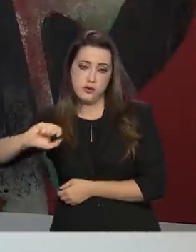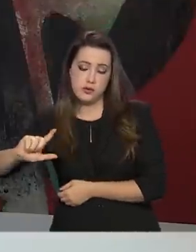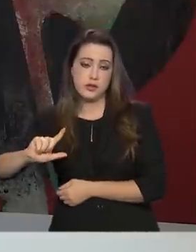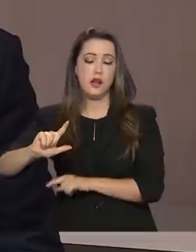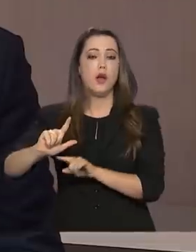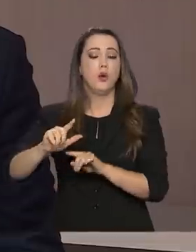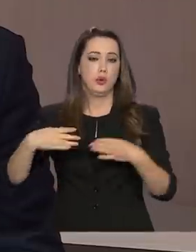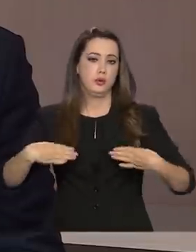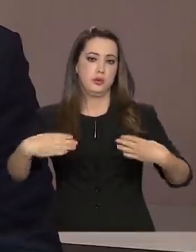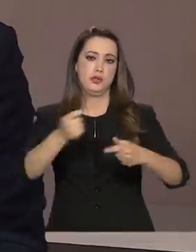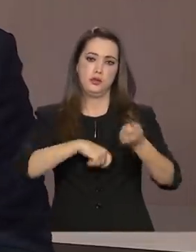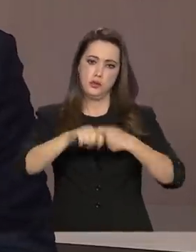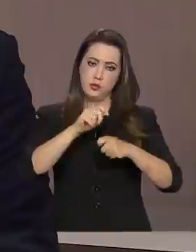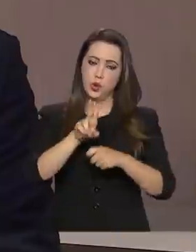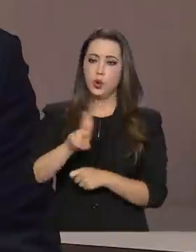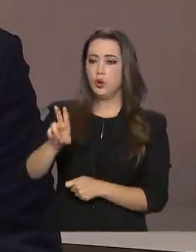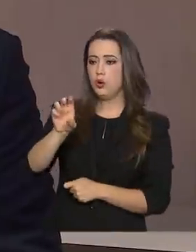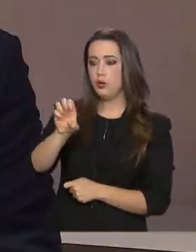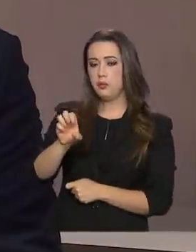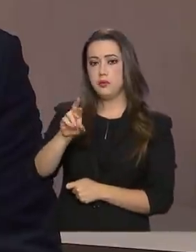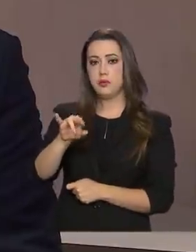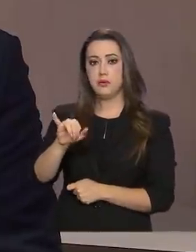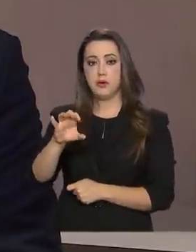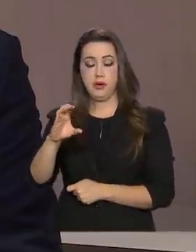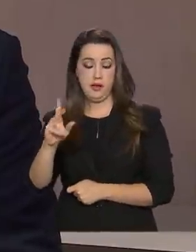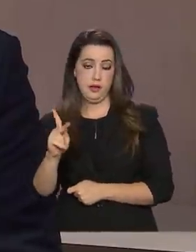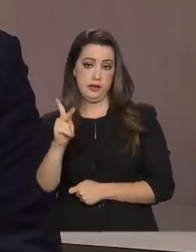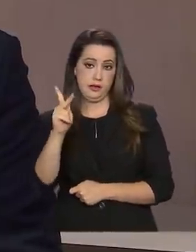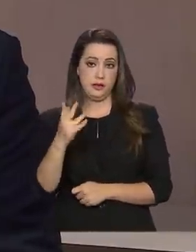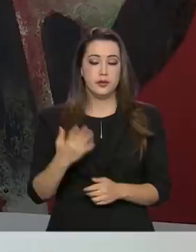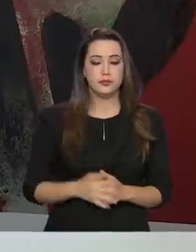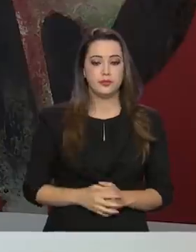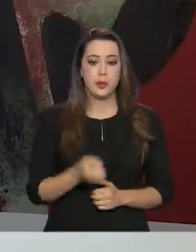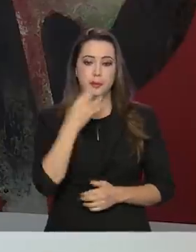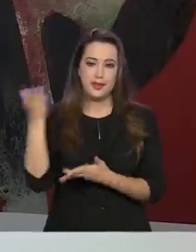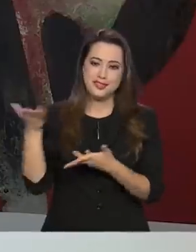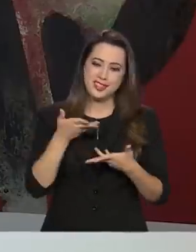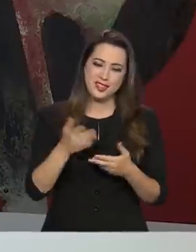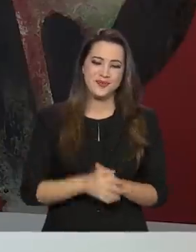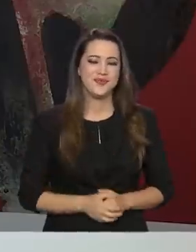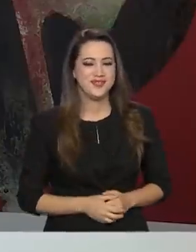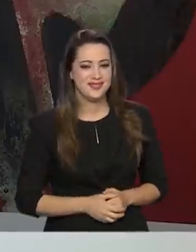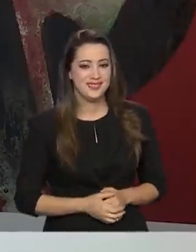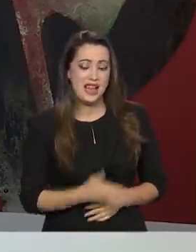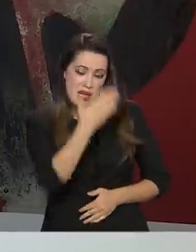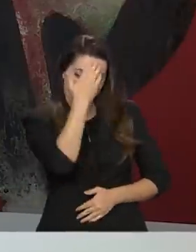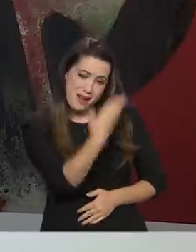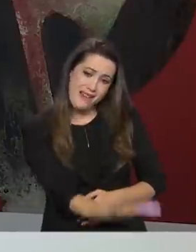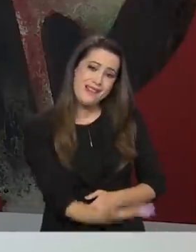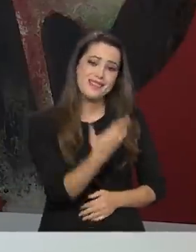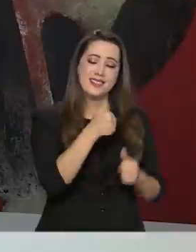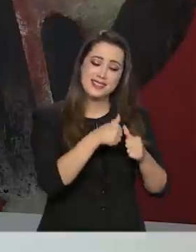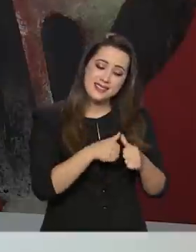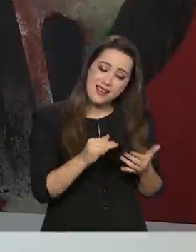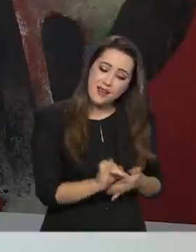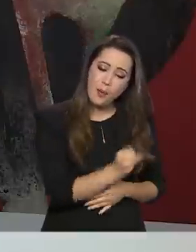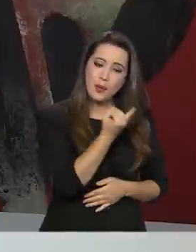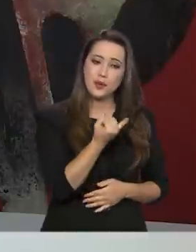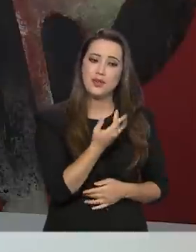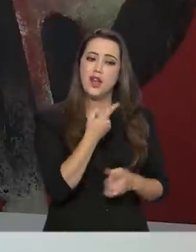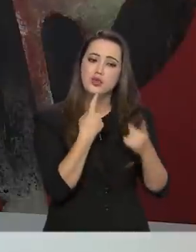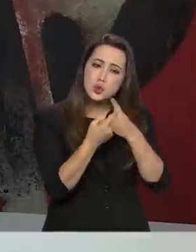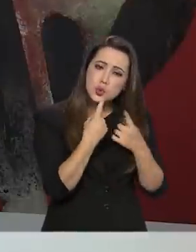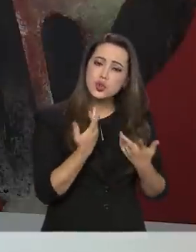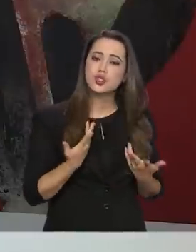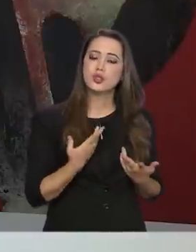Figueiredo. Seja muito bem-vindo aqui ao Brasil em Pauta, subsecretário. Eu que agradeço pela oportunidade de discutir um tema tão